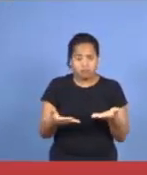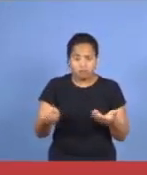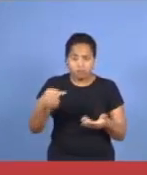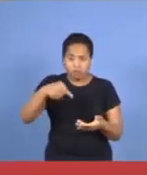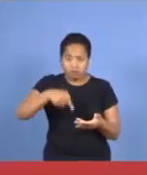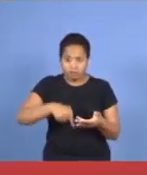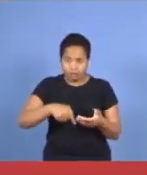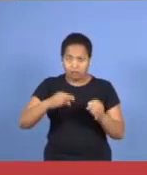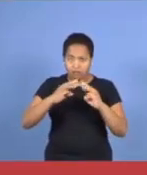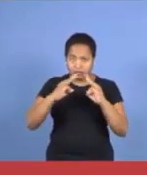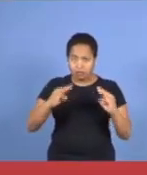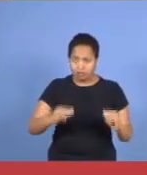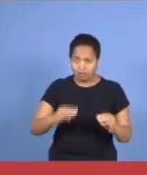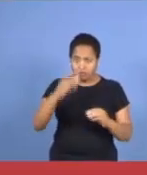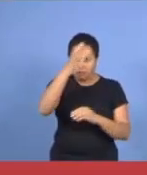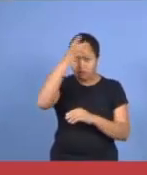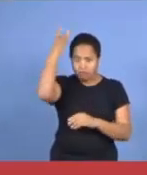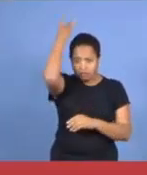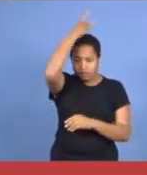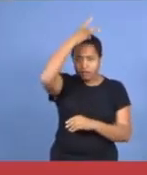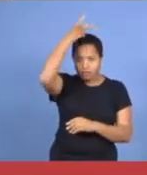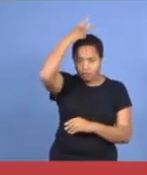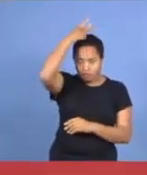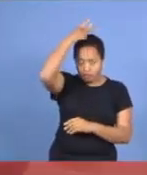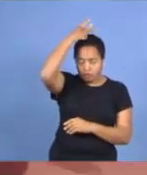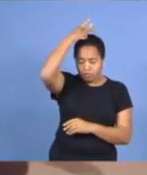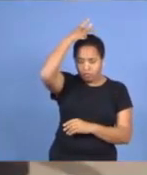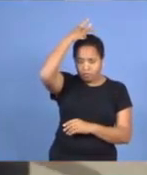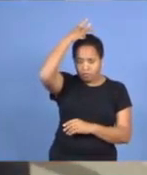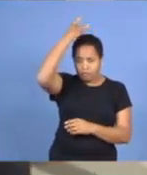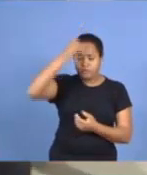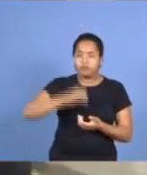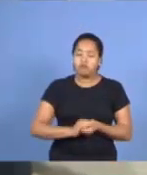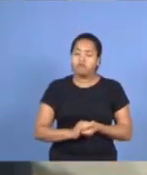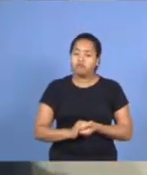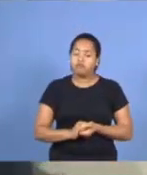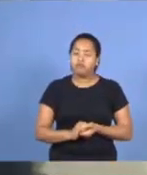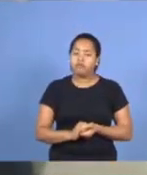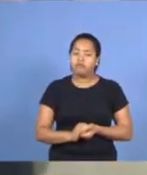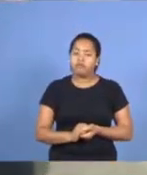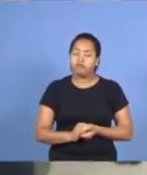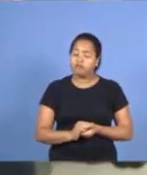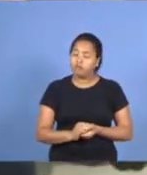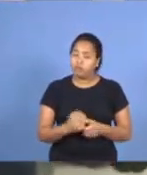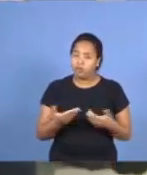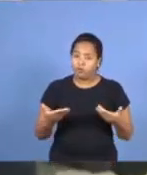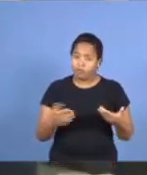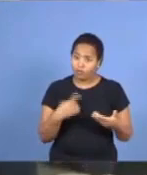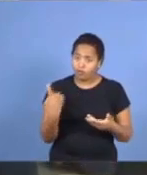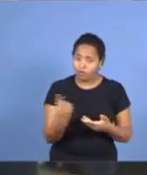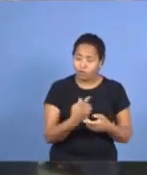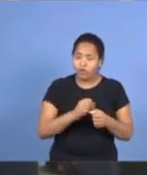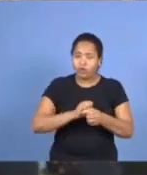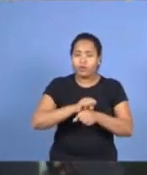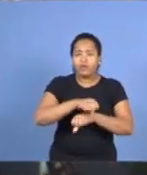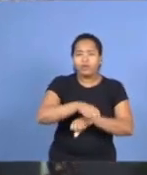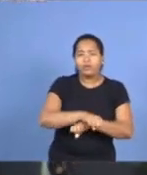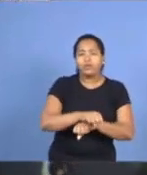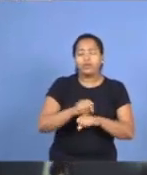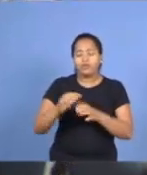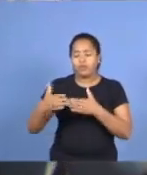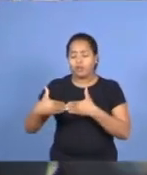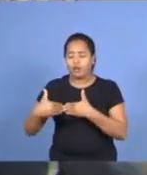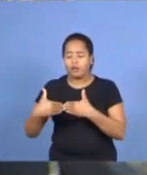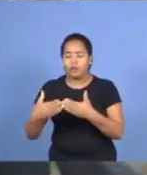Manain, do Espírito Santo, do Estado do Espírito Santo, onde estamos tendo um seminário para principiantes